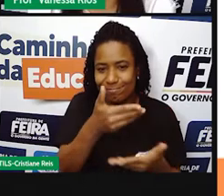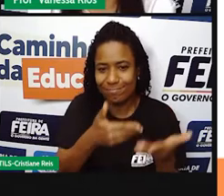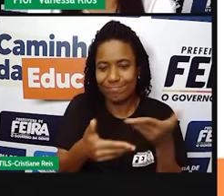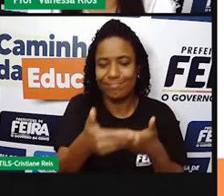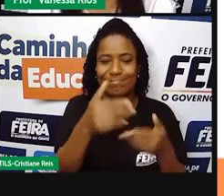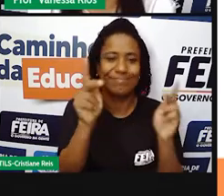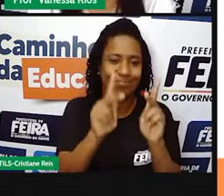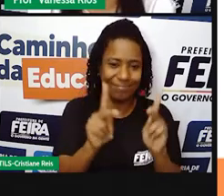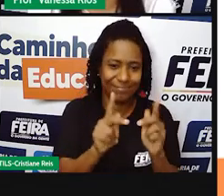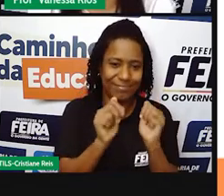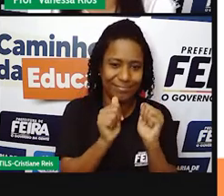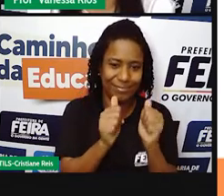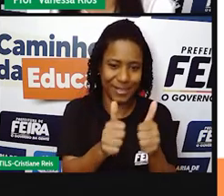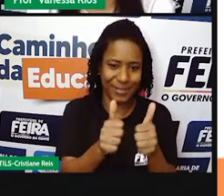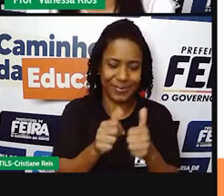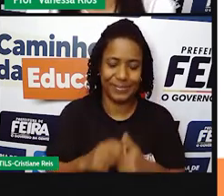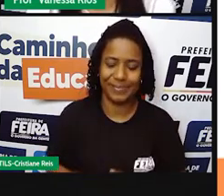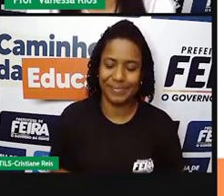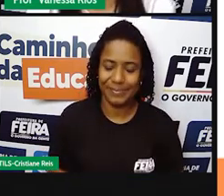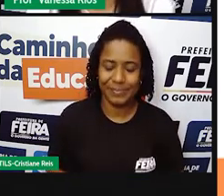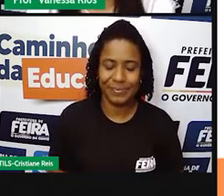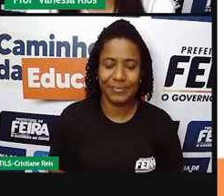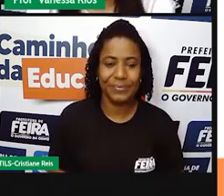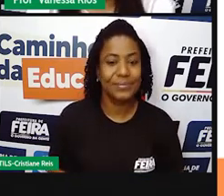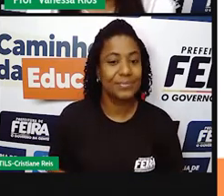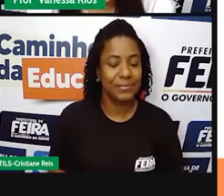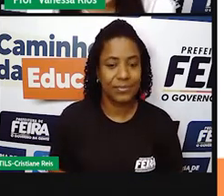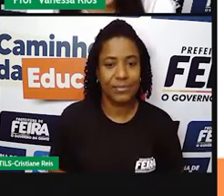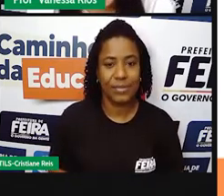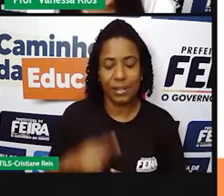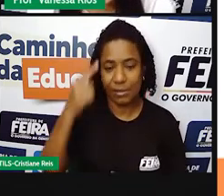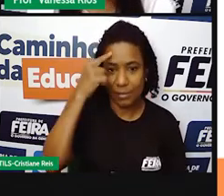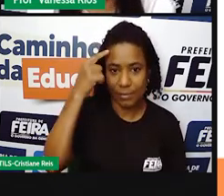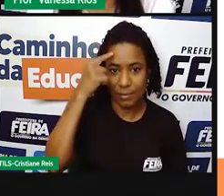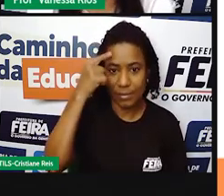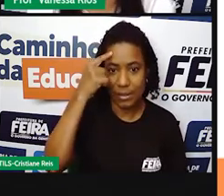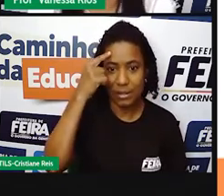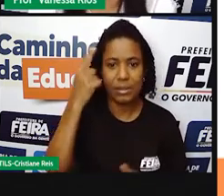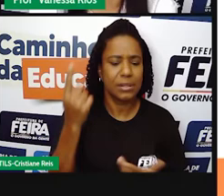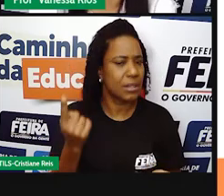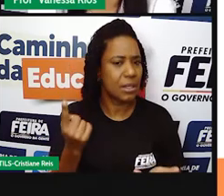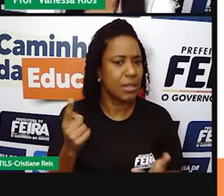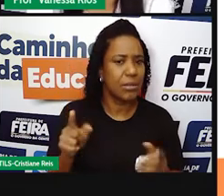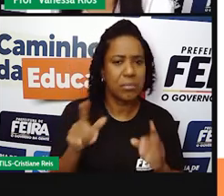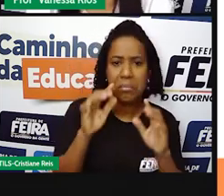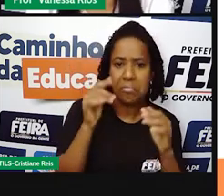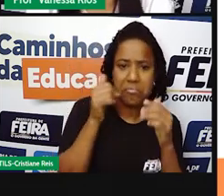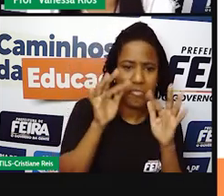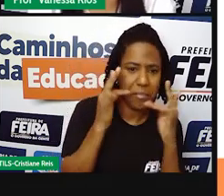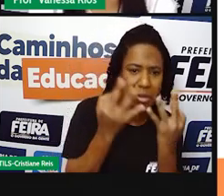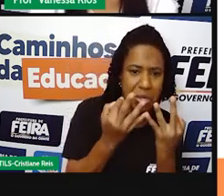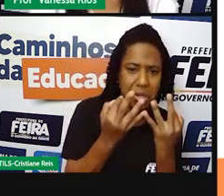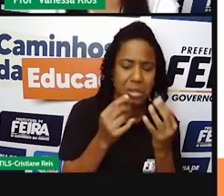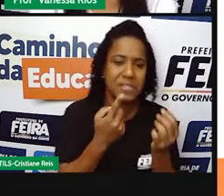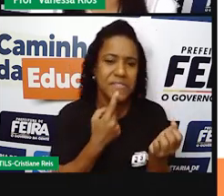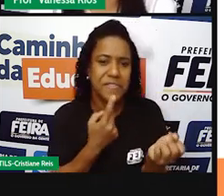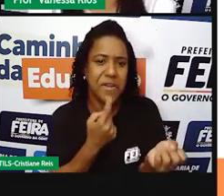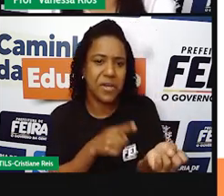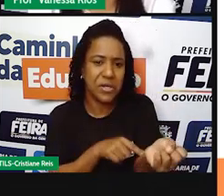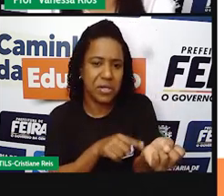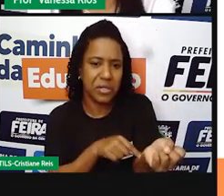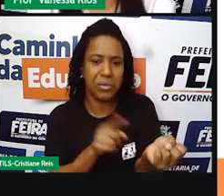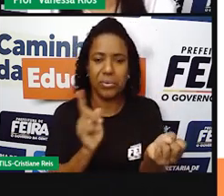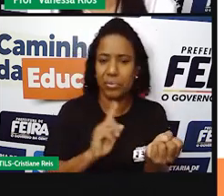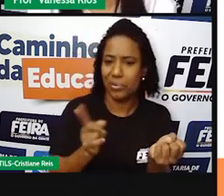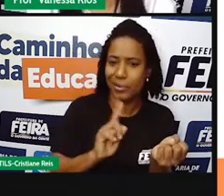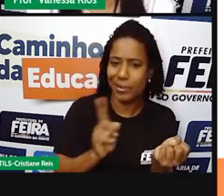completa. Então, a gente não tem que pensar em quem faz parte da família, se é parente, se não é, se é de sangue, se